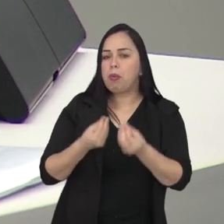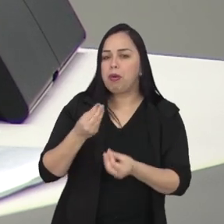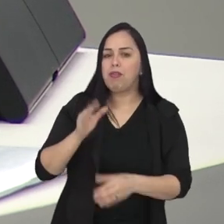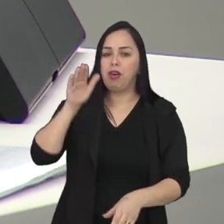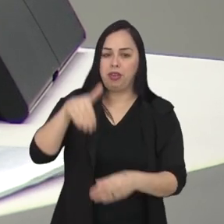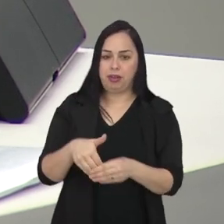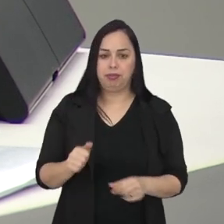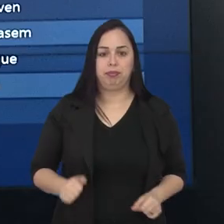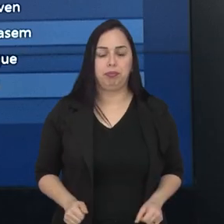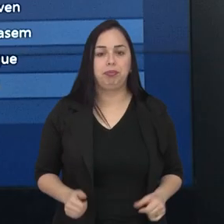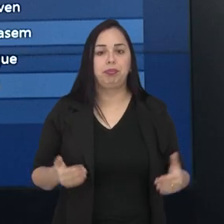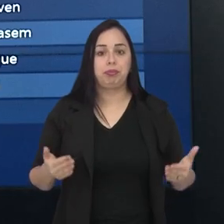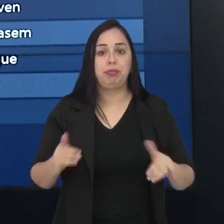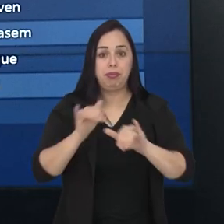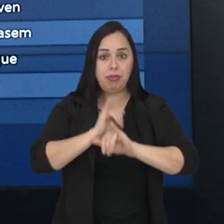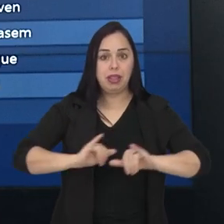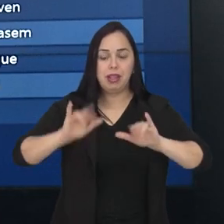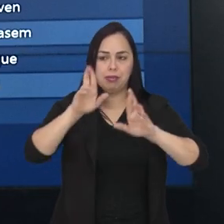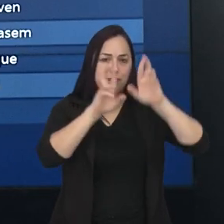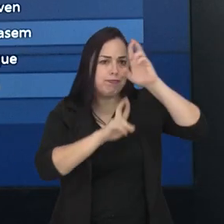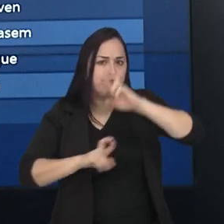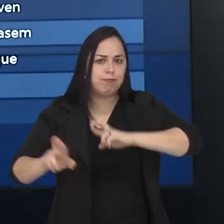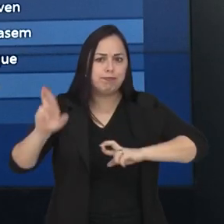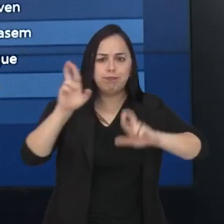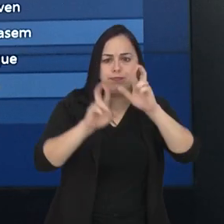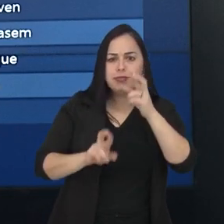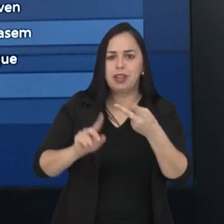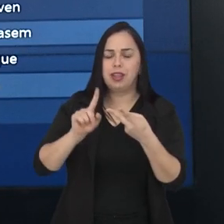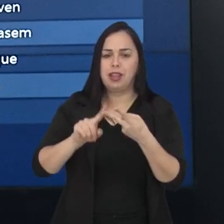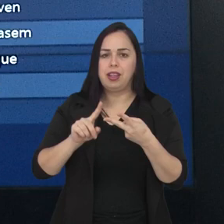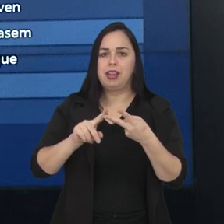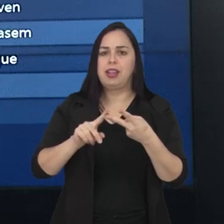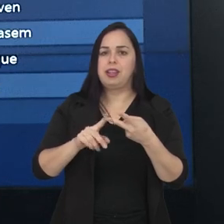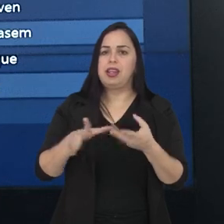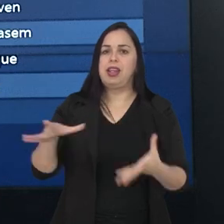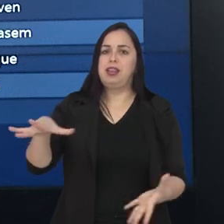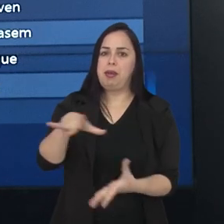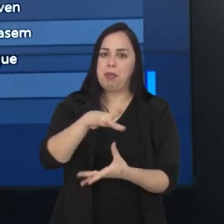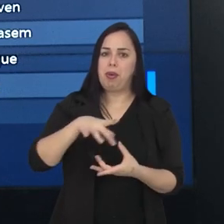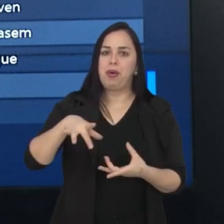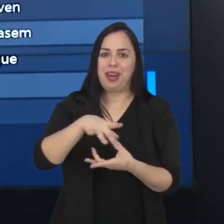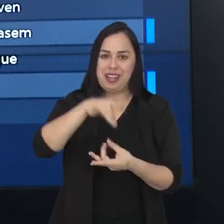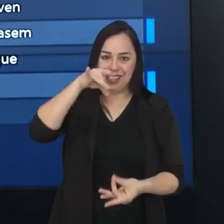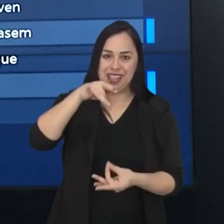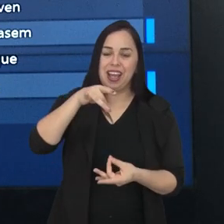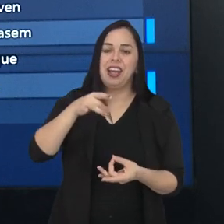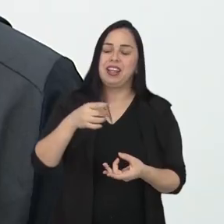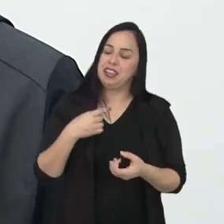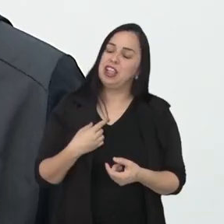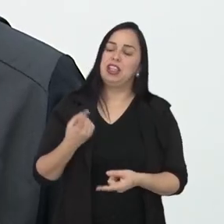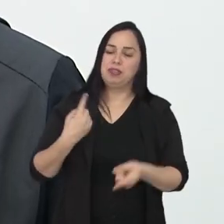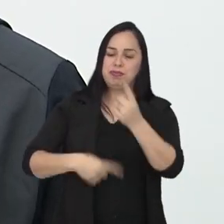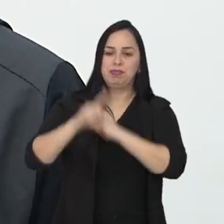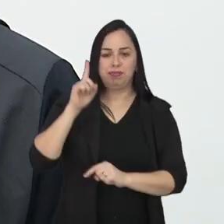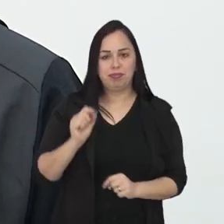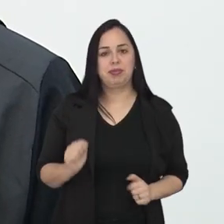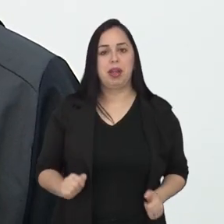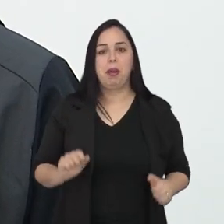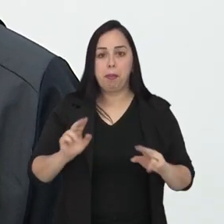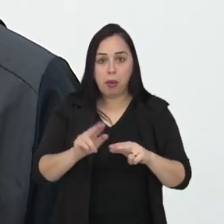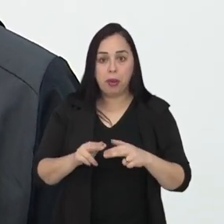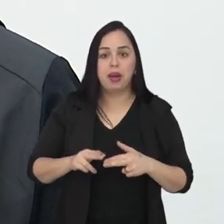decisões da Câmara. Forma de reforçar a fiscalização e fortalecer a democracia. Uma cidade